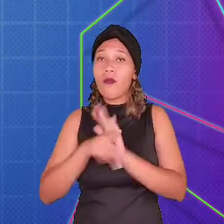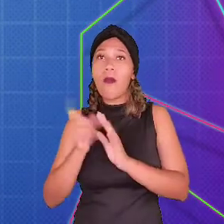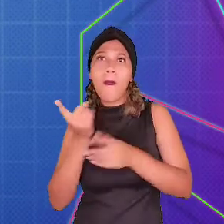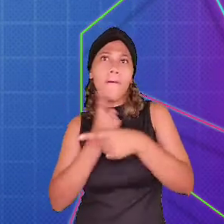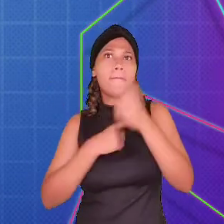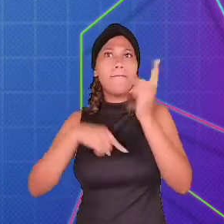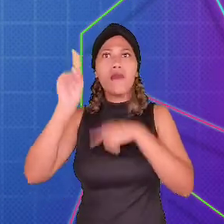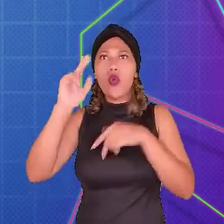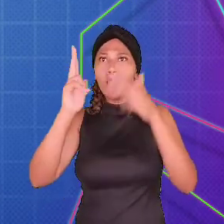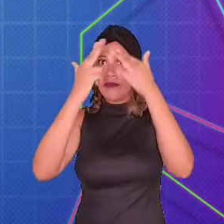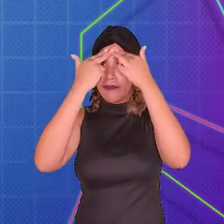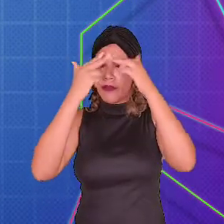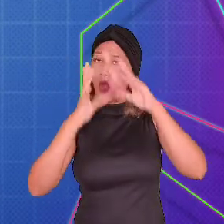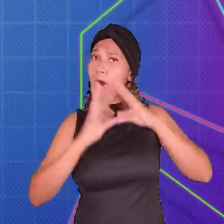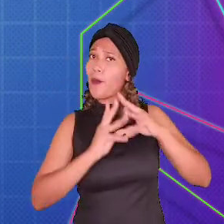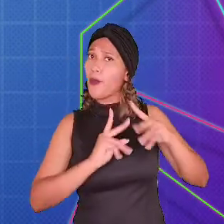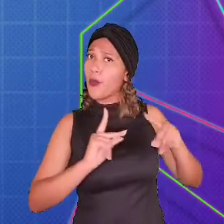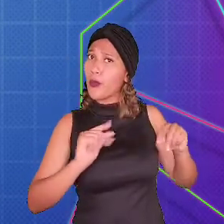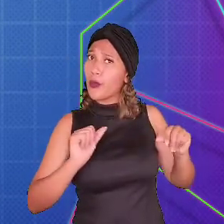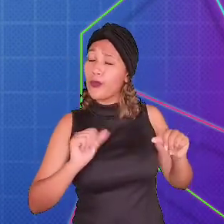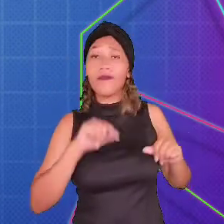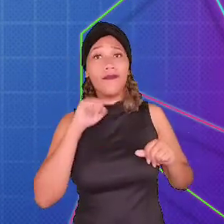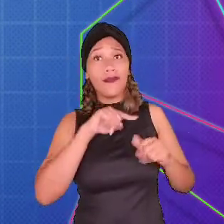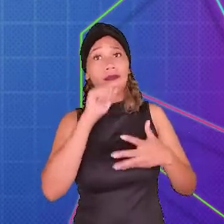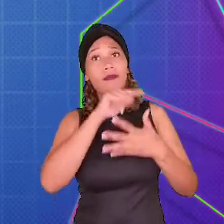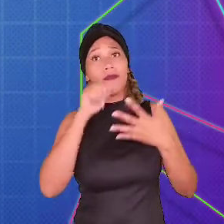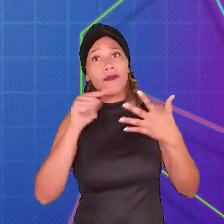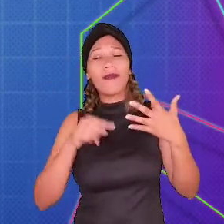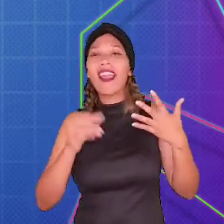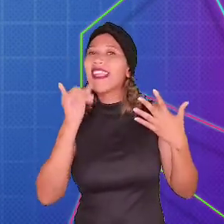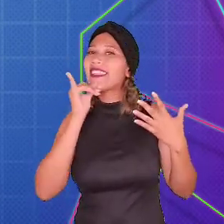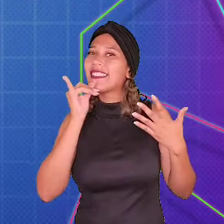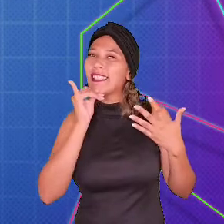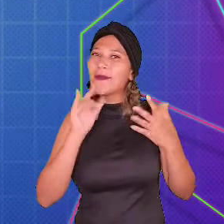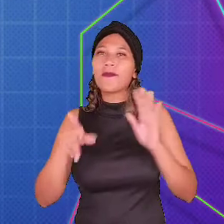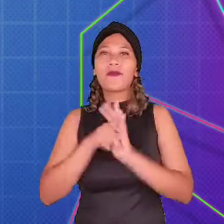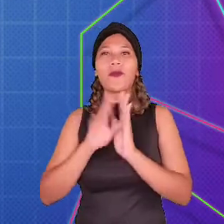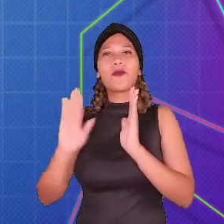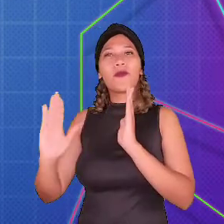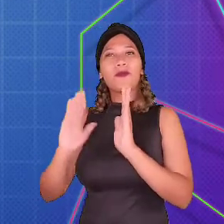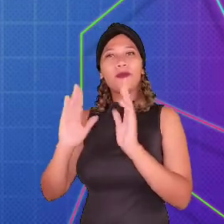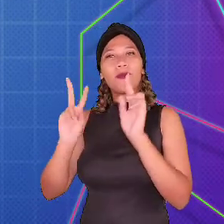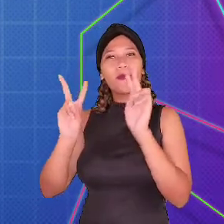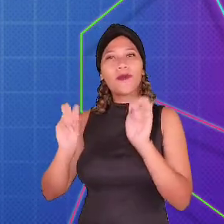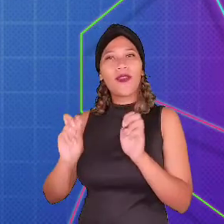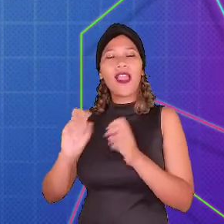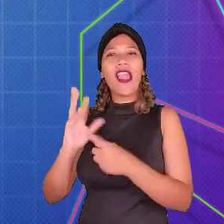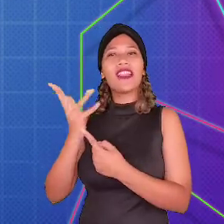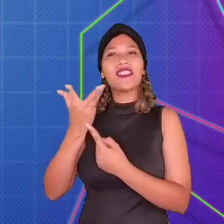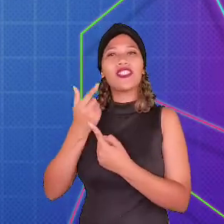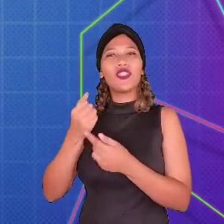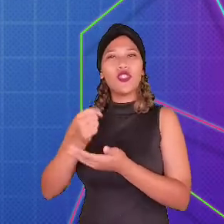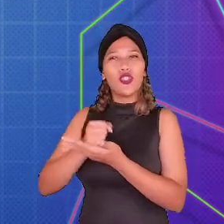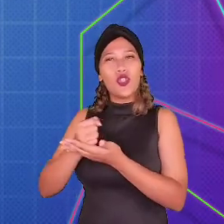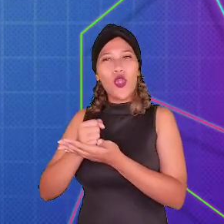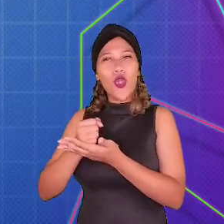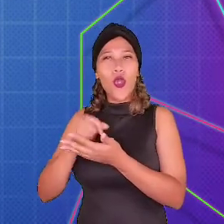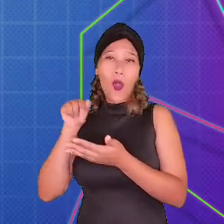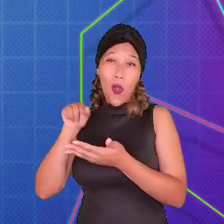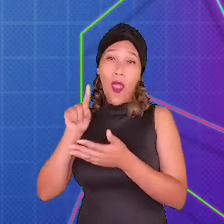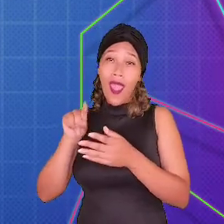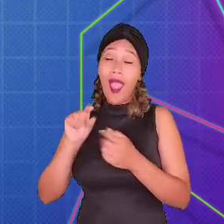para superar um evento traumático. Esses são alguns dos jogos artísticos que fizeram sucesso mundo afora.